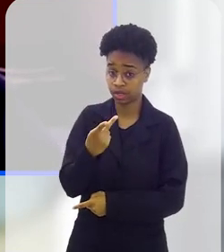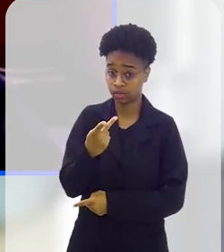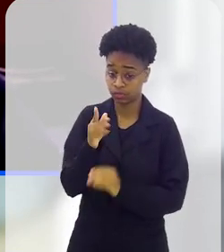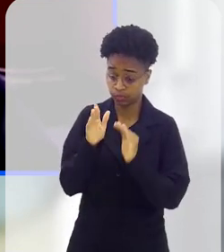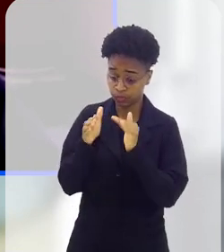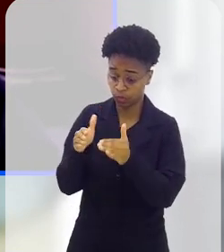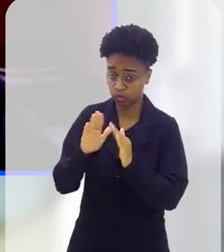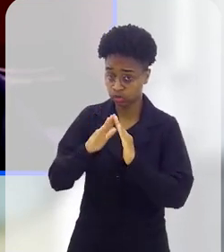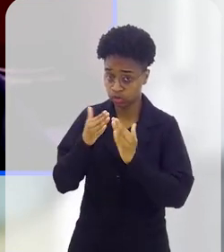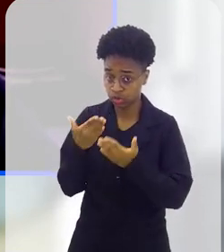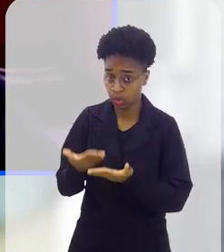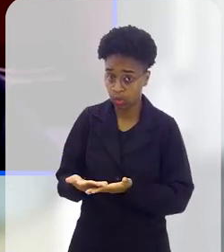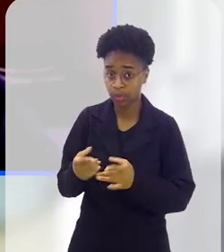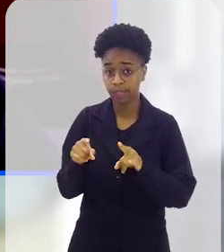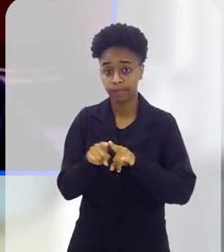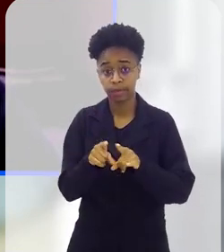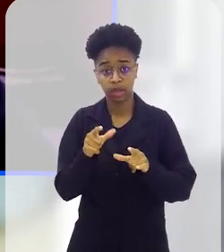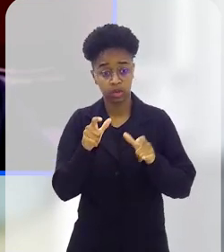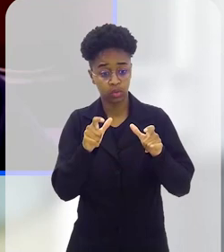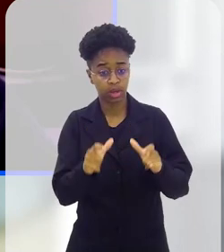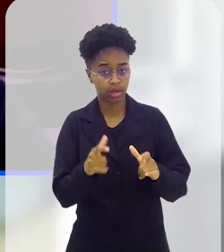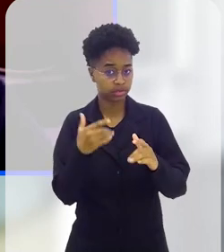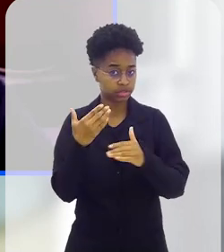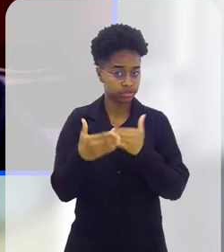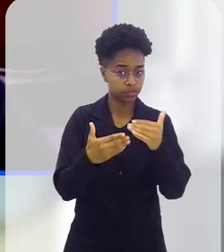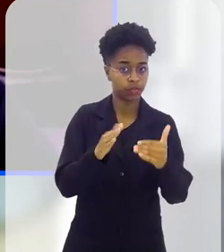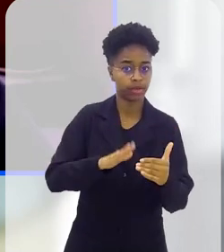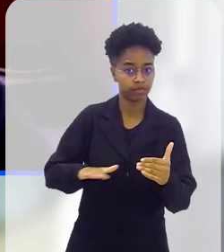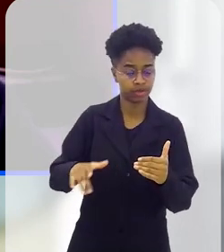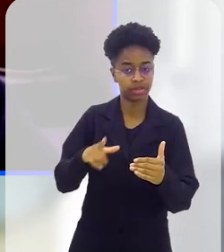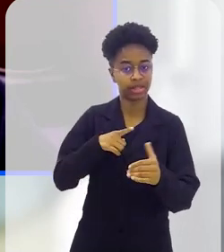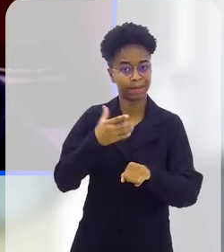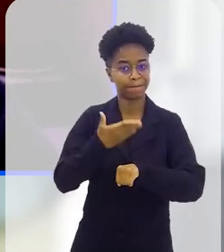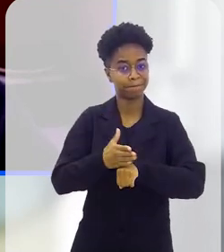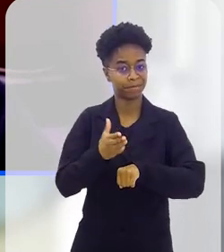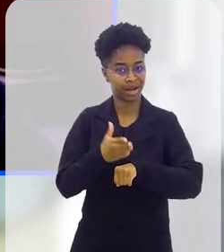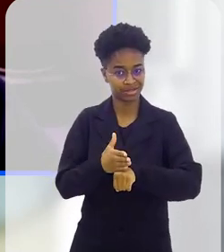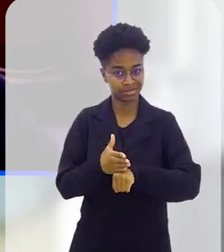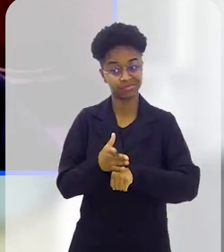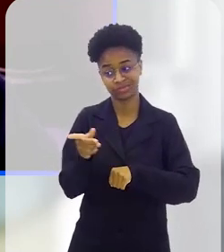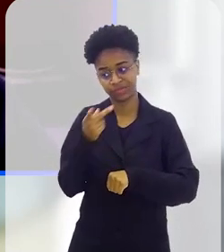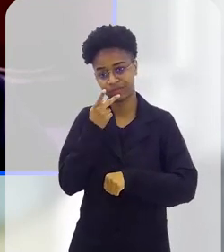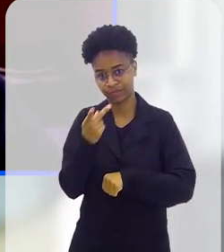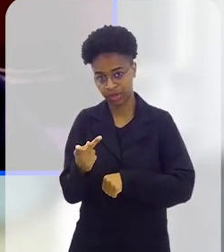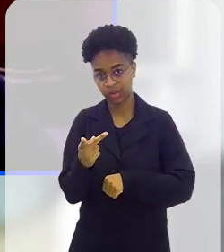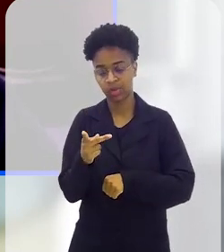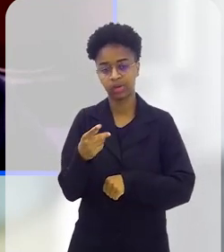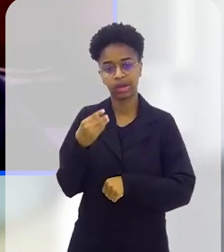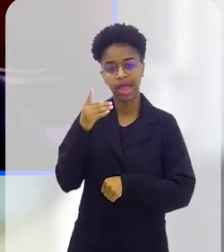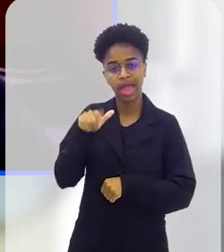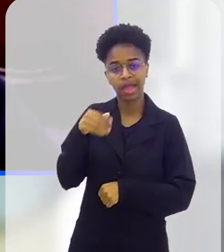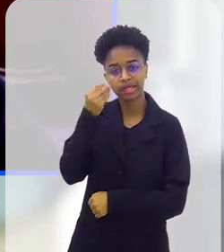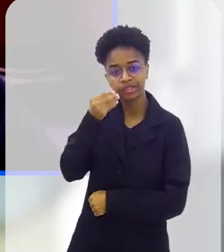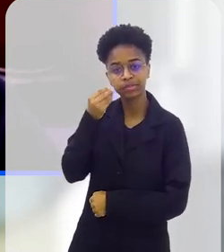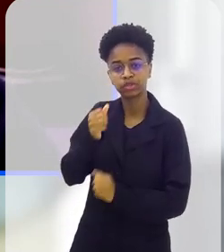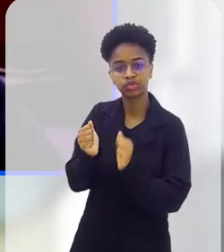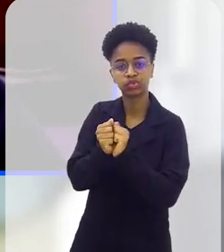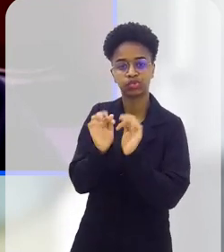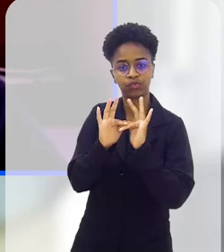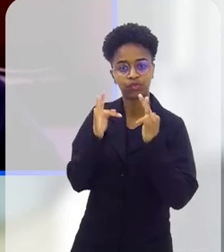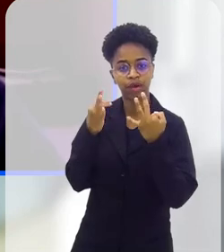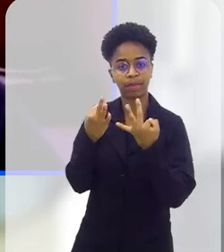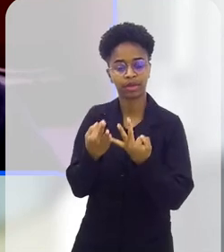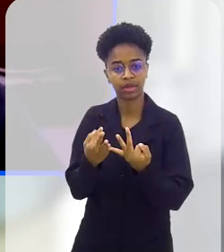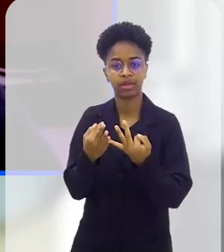falando para escolas, para espaço de desenvolvimento infantil, é um contexto de prática. Como a doutora falou, convive com os pais,